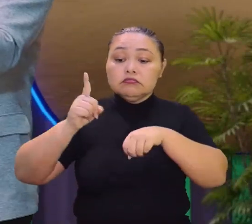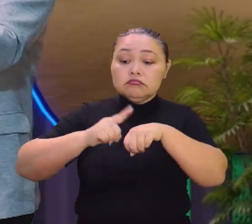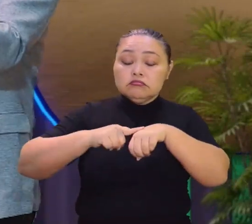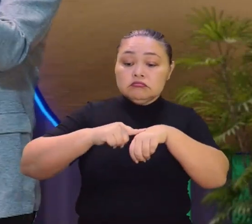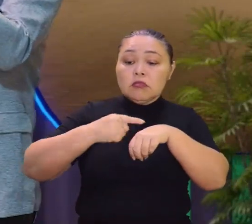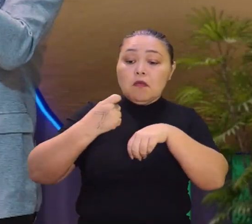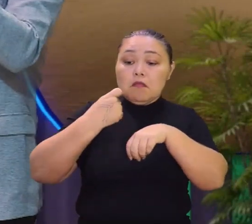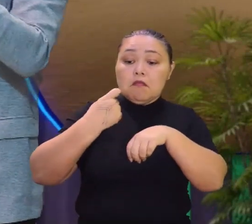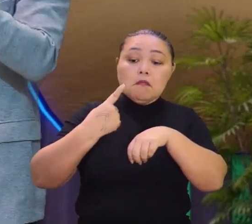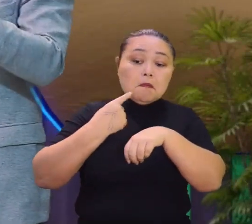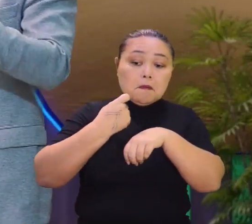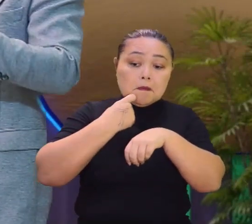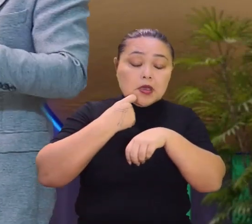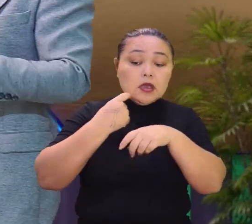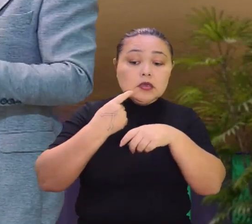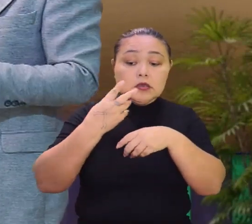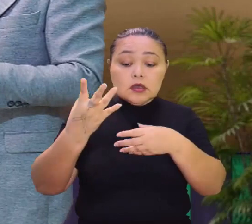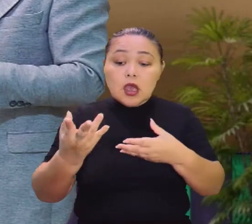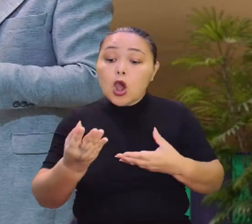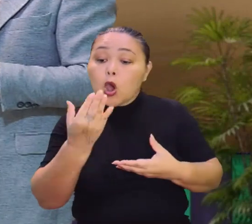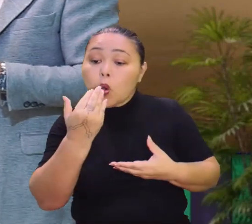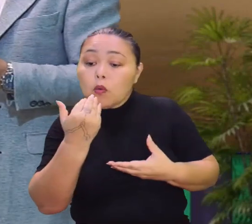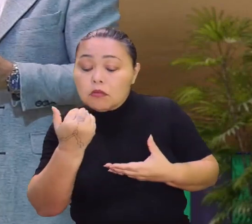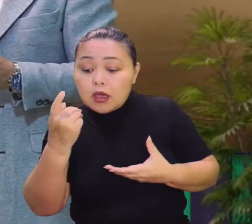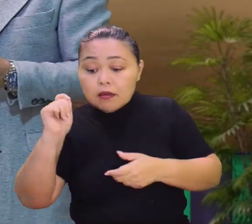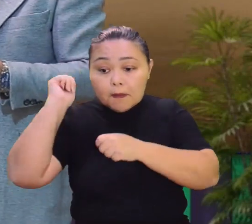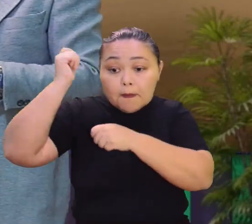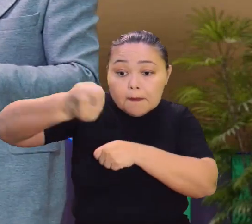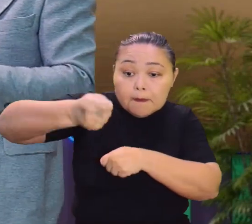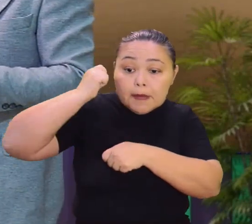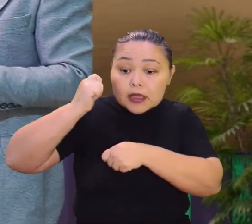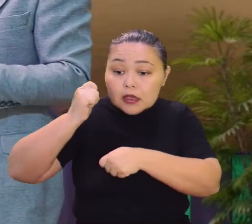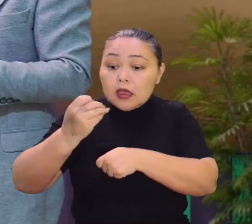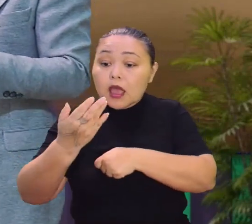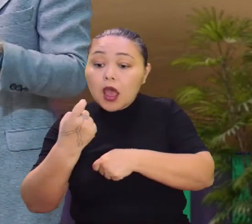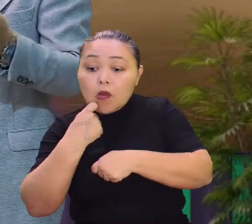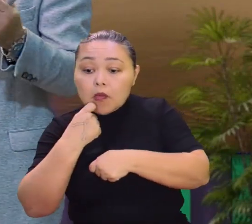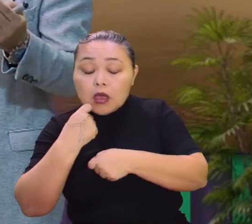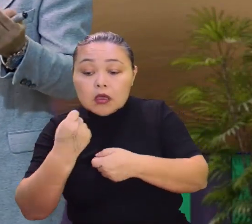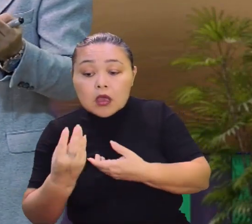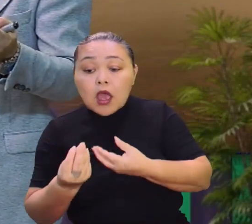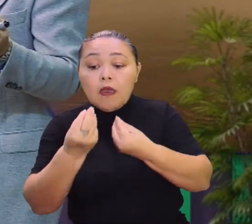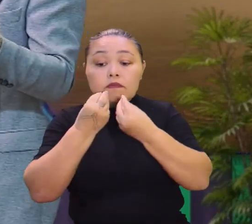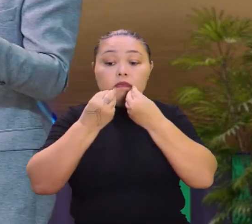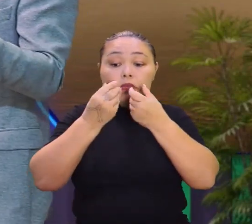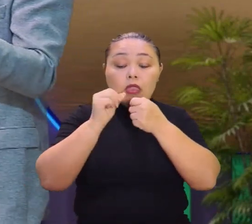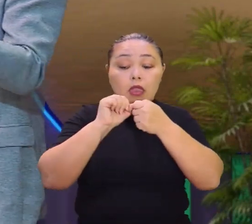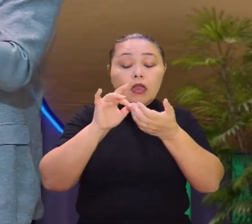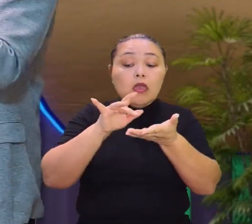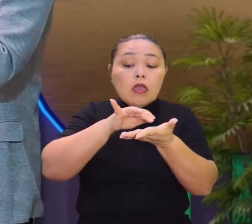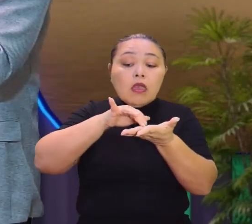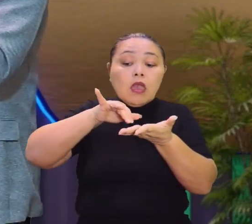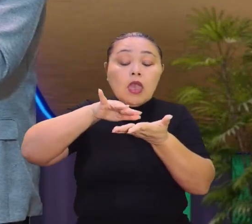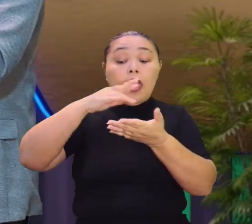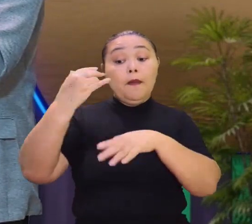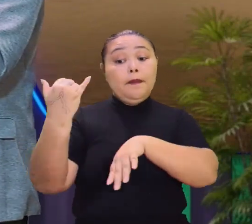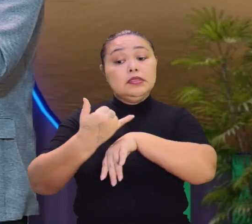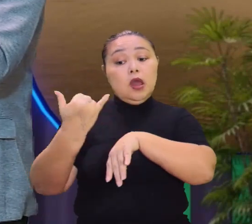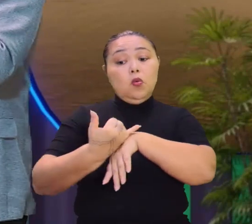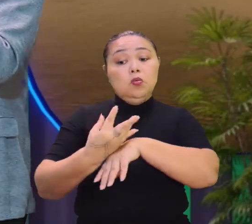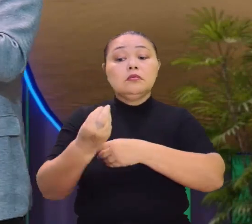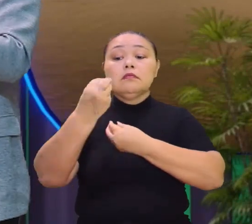depois a pessoa vai pescar e vai comer esse peixe contaminado. O mercúrio é um metal.